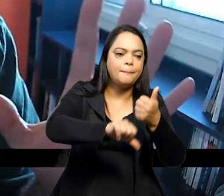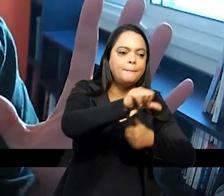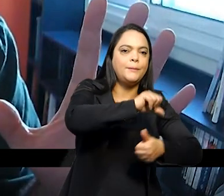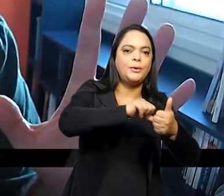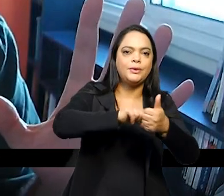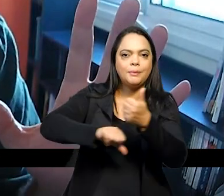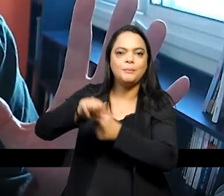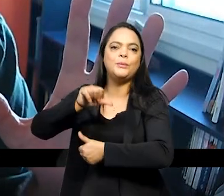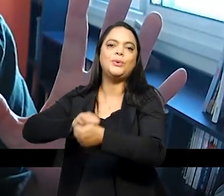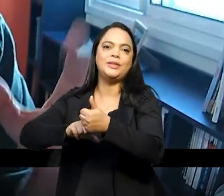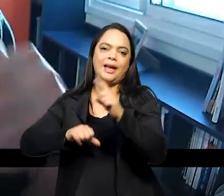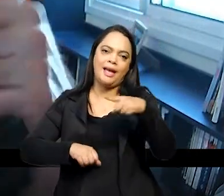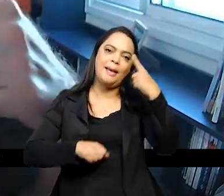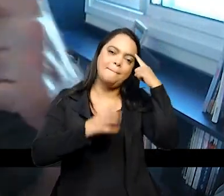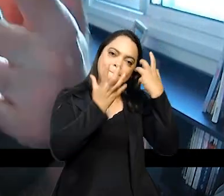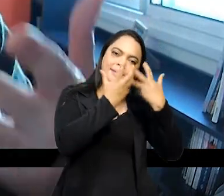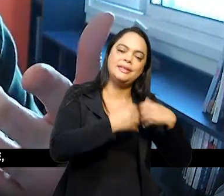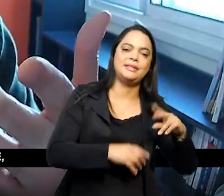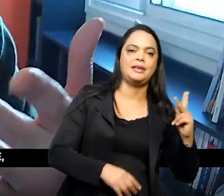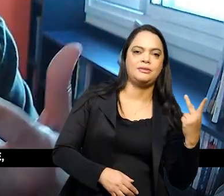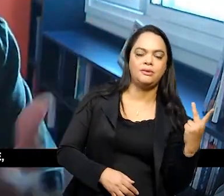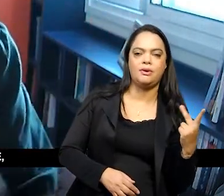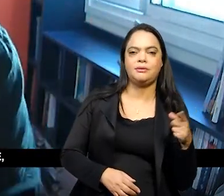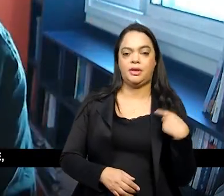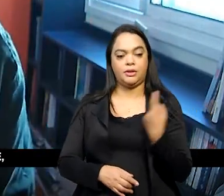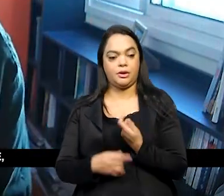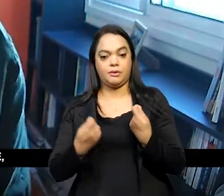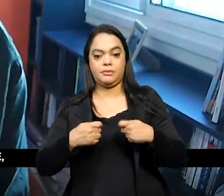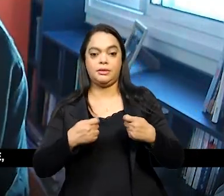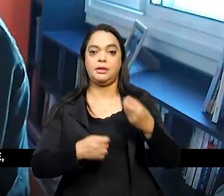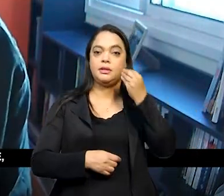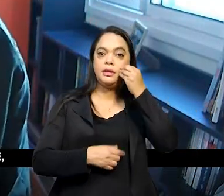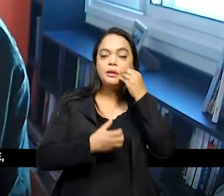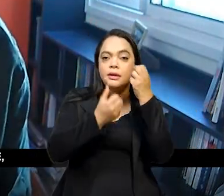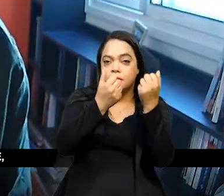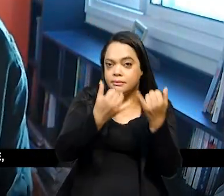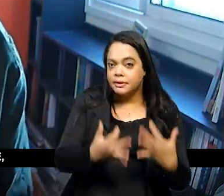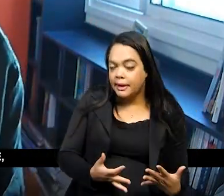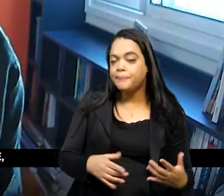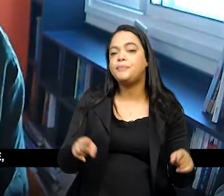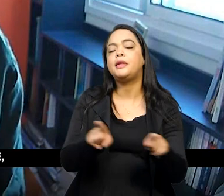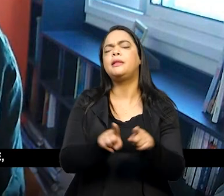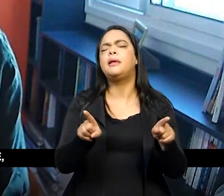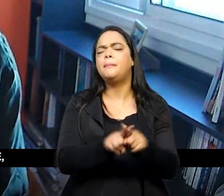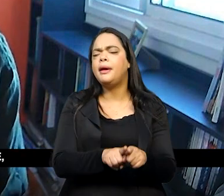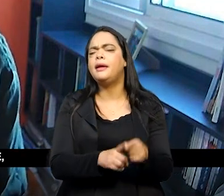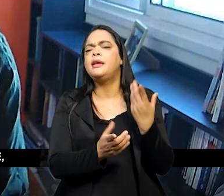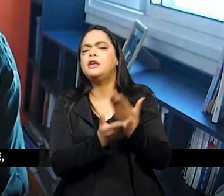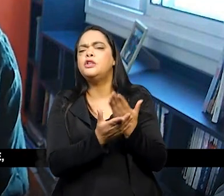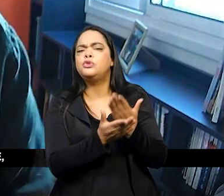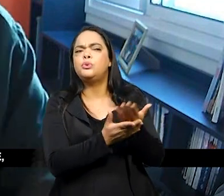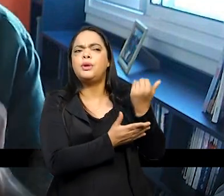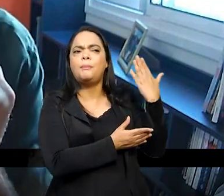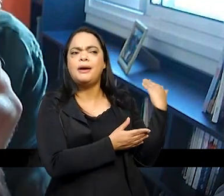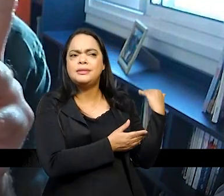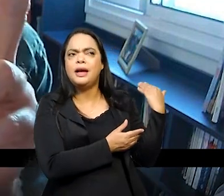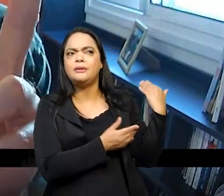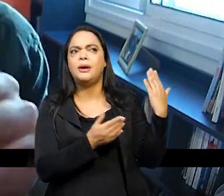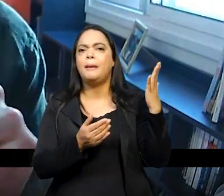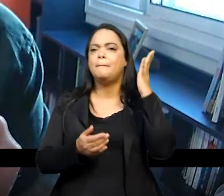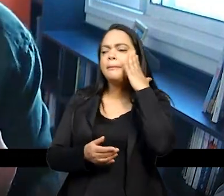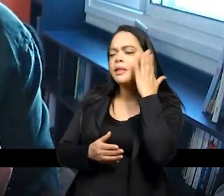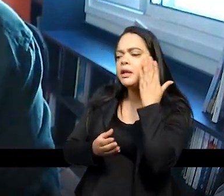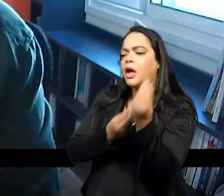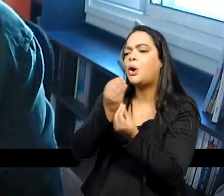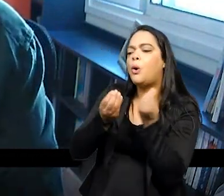pensar historicamente e explicar como que isso ocorre e também a gente estuda o passado para entender coisas do presente mas essa